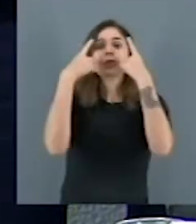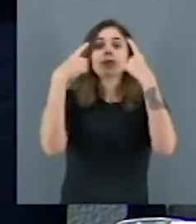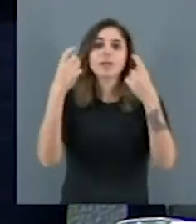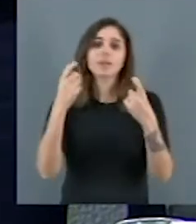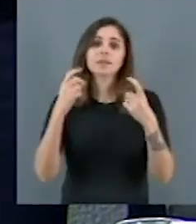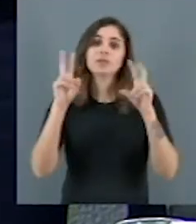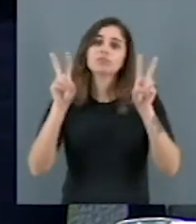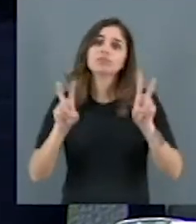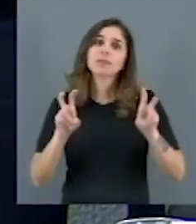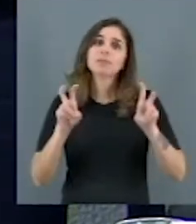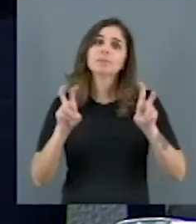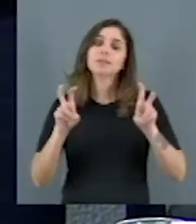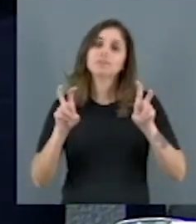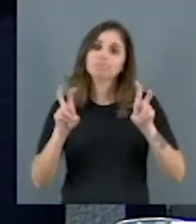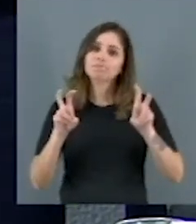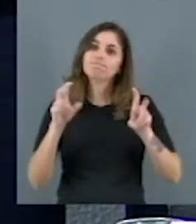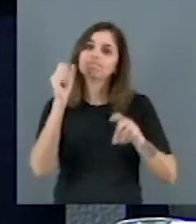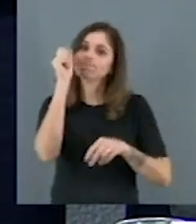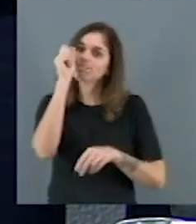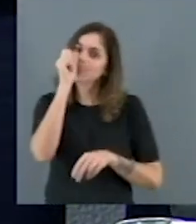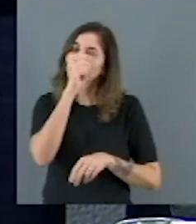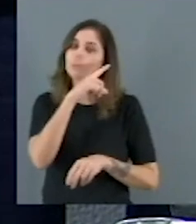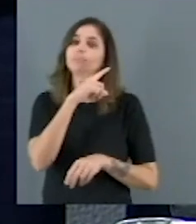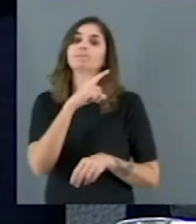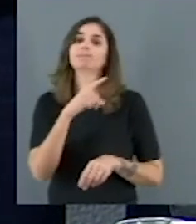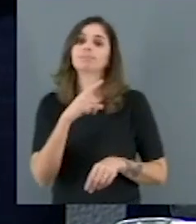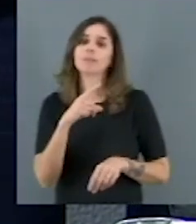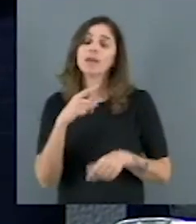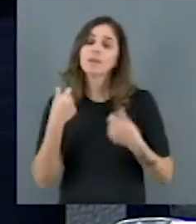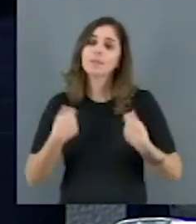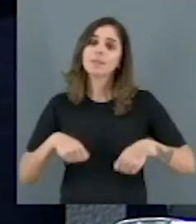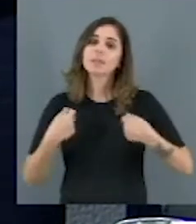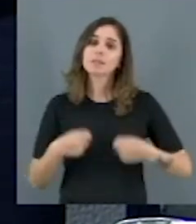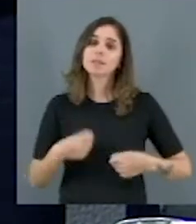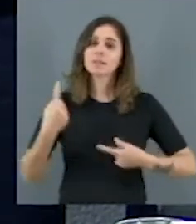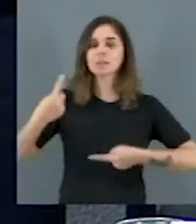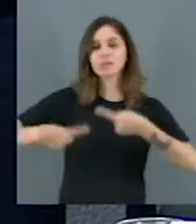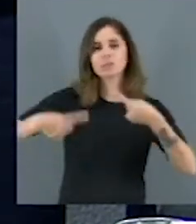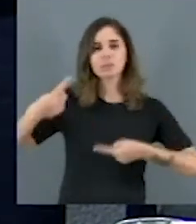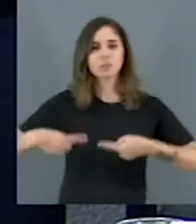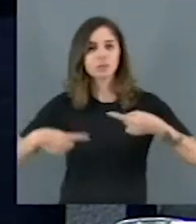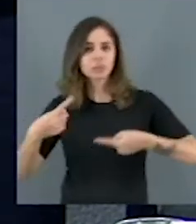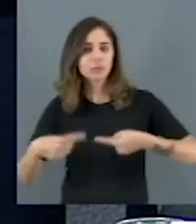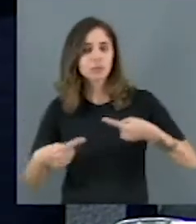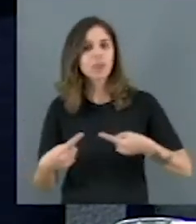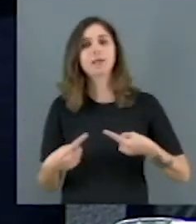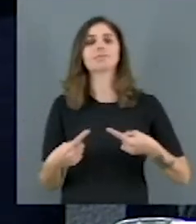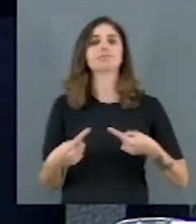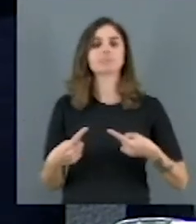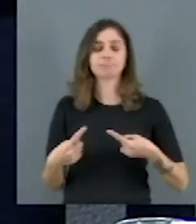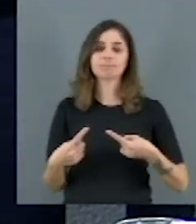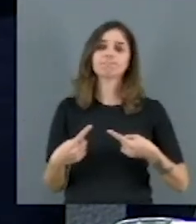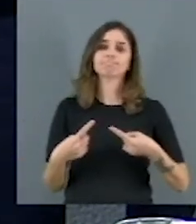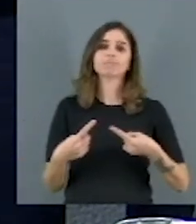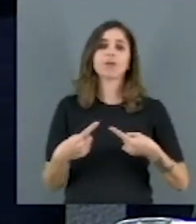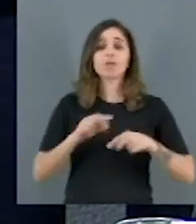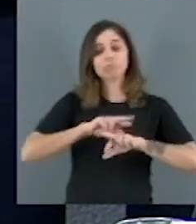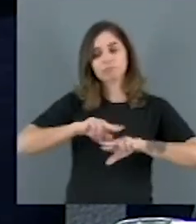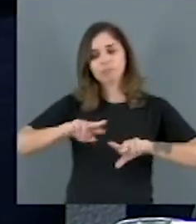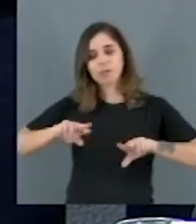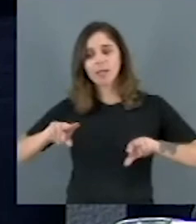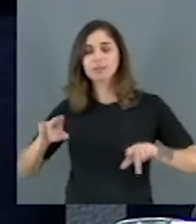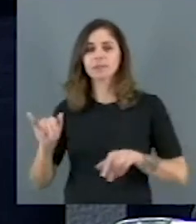ser complexo, nós precisamos discuti-la com uma variedade de saberes, com uma multiplicidade de